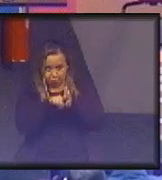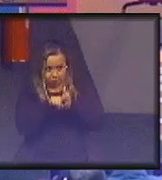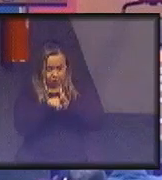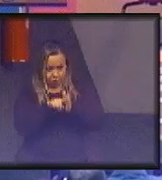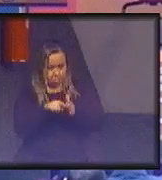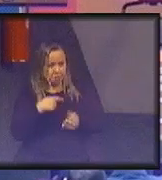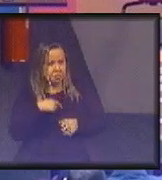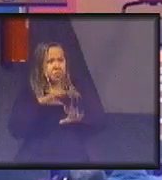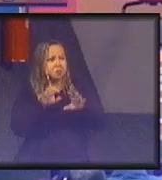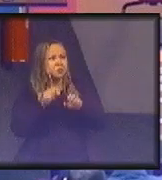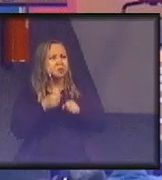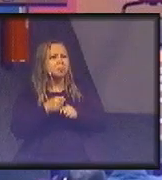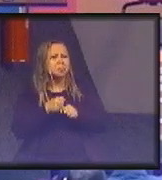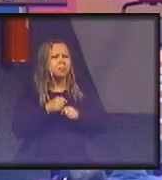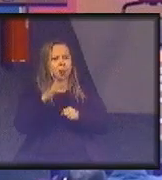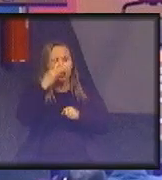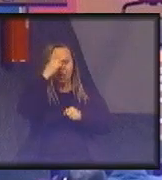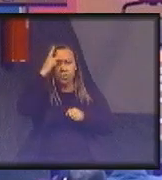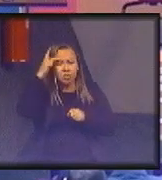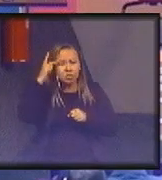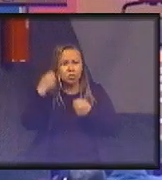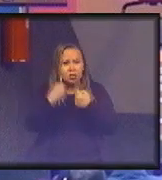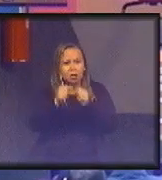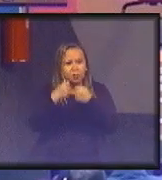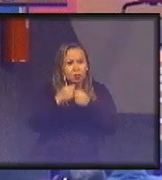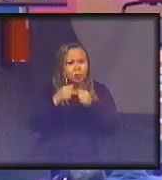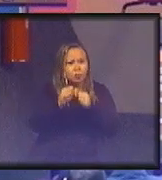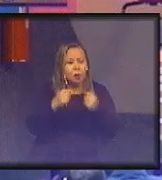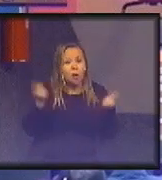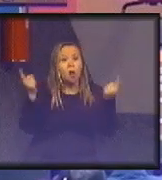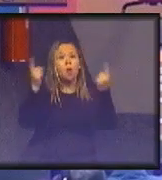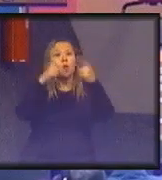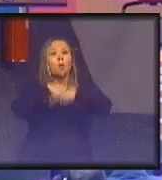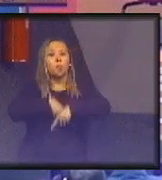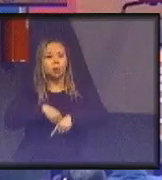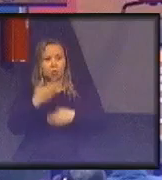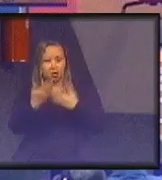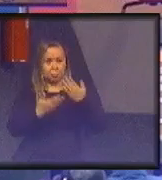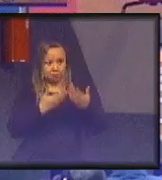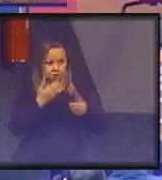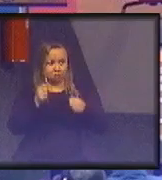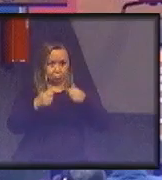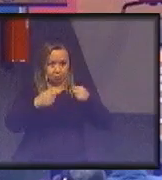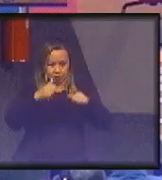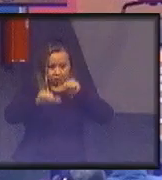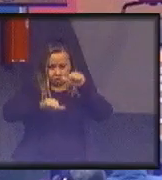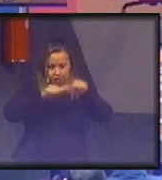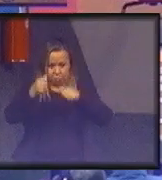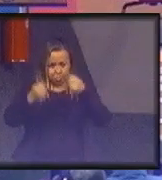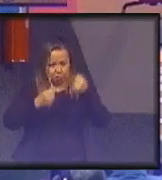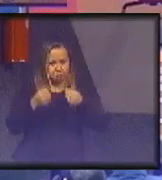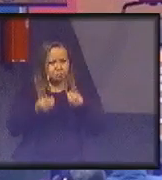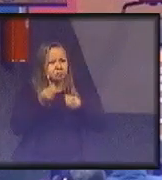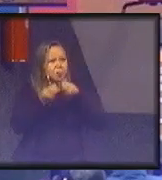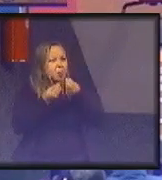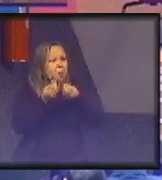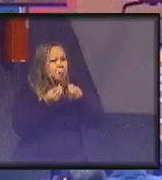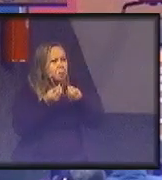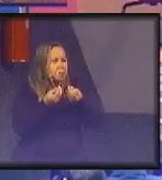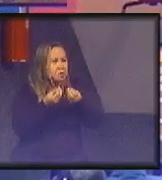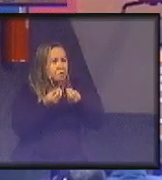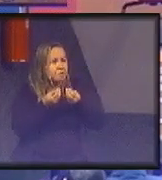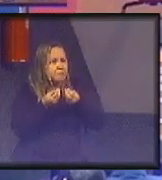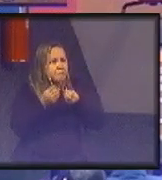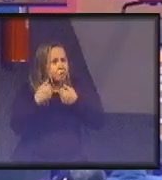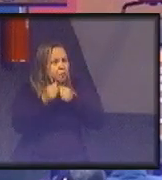eu peguei gente que andava de ônibus contra o rodízio. Falei, isso não é possível. Mas como? Não, contra o rodízio. A pessoa,